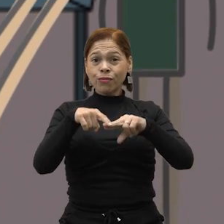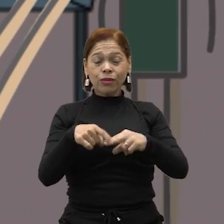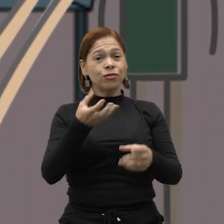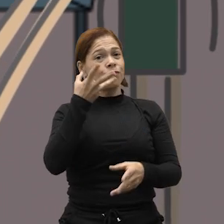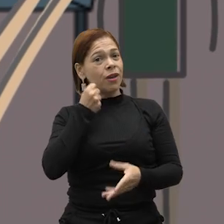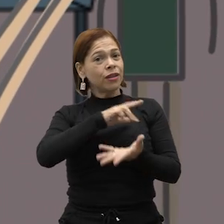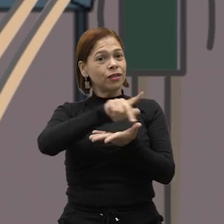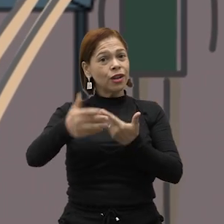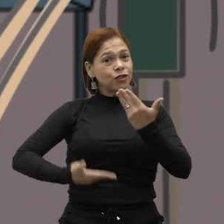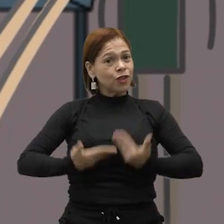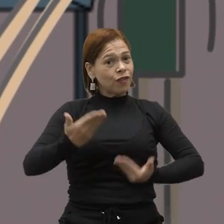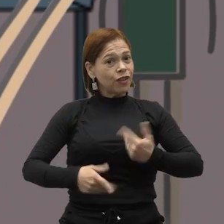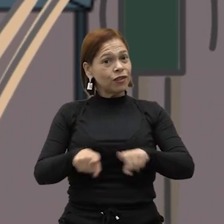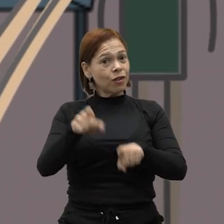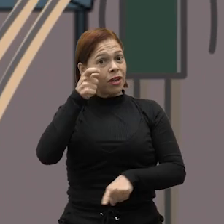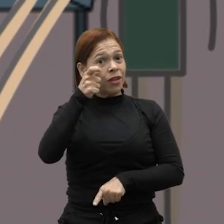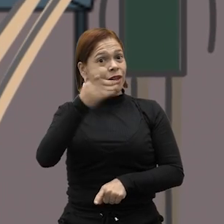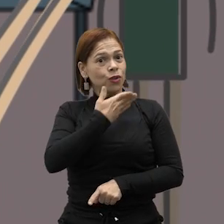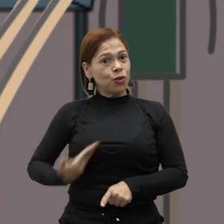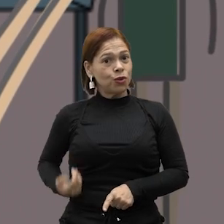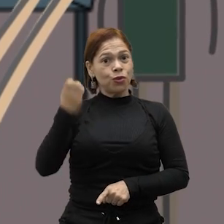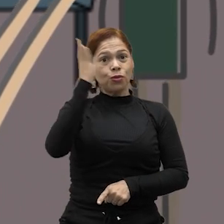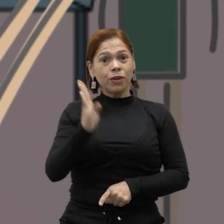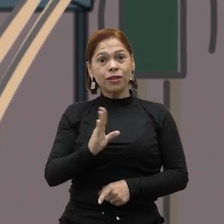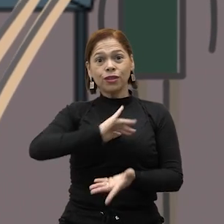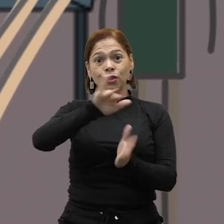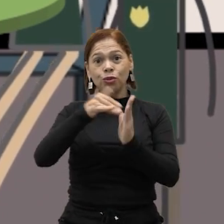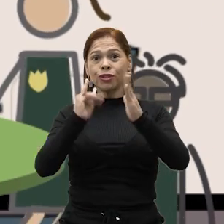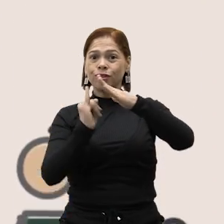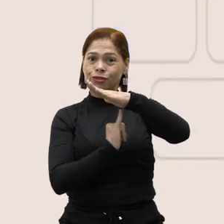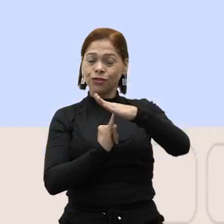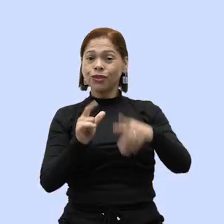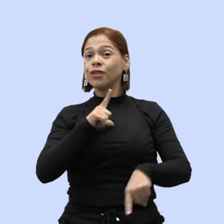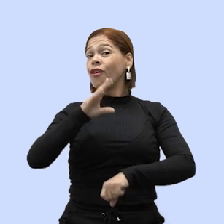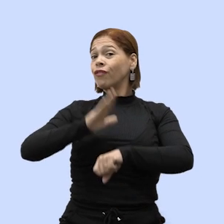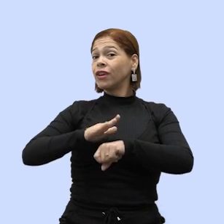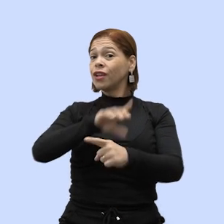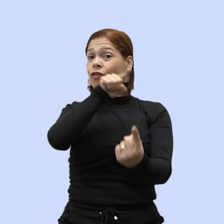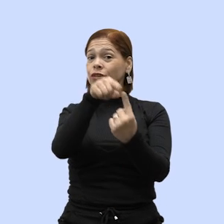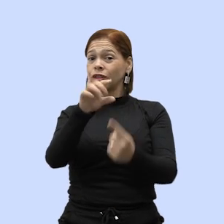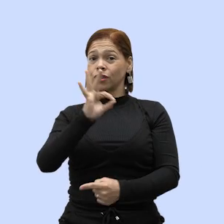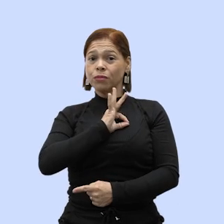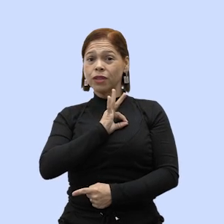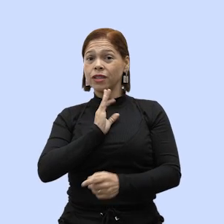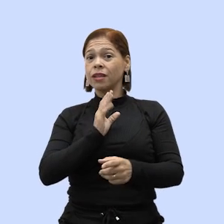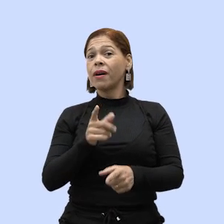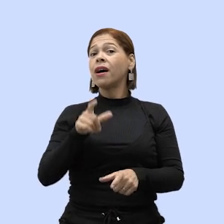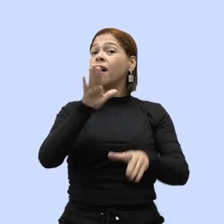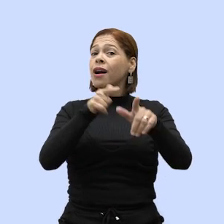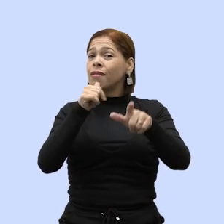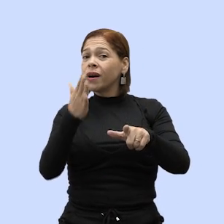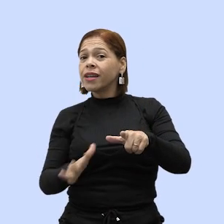em detrimento de bens, serviços e interesses da União ou de suas entidades. Exercer as funções de Polícia